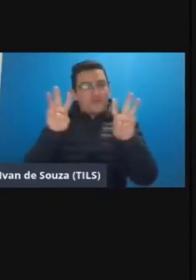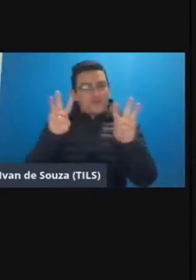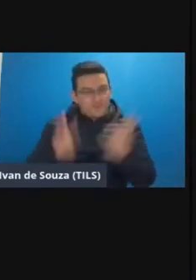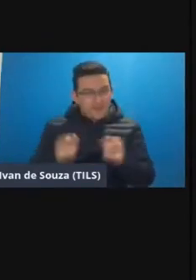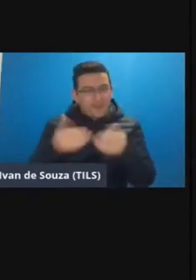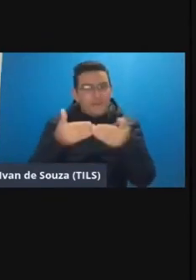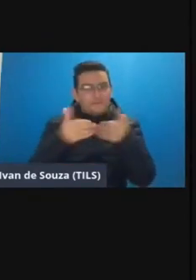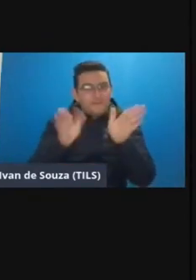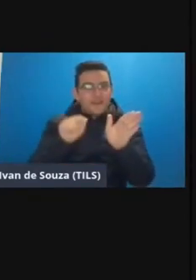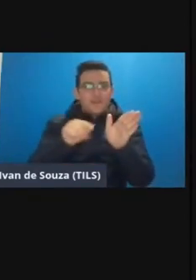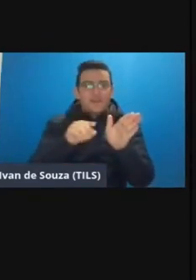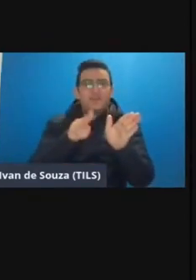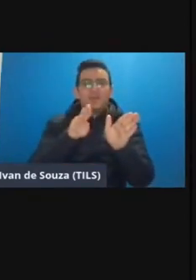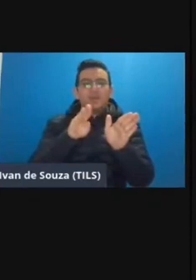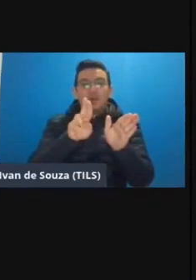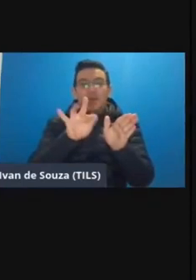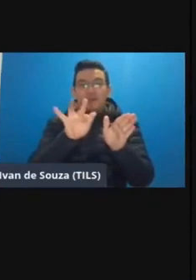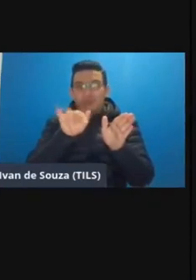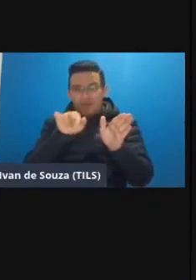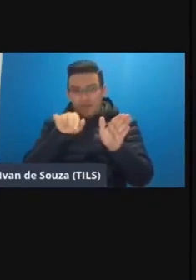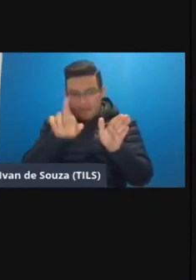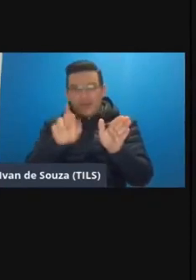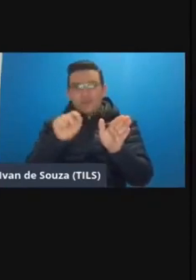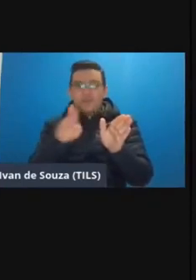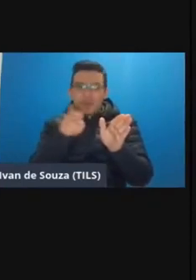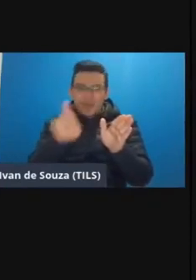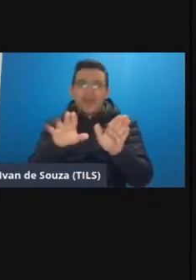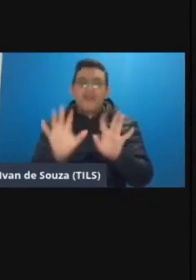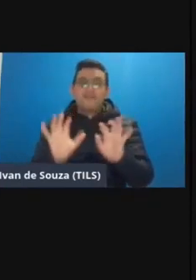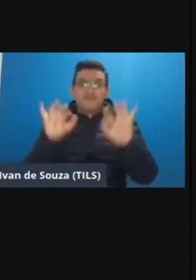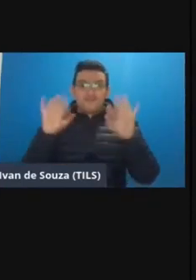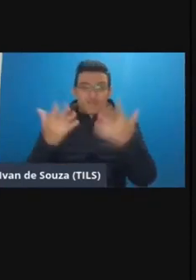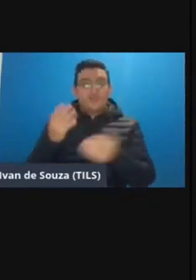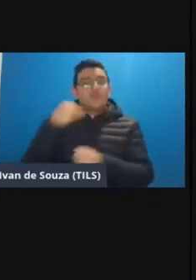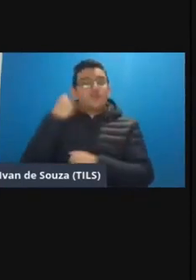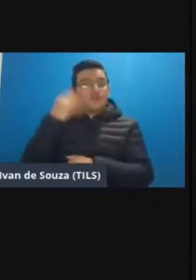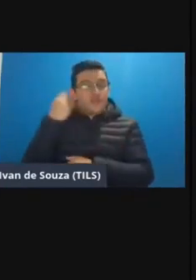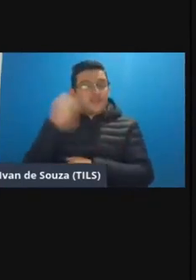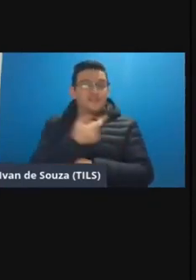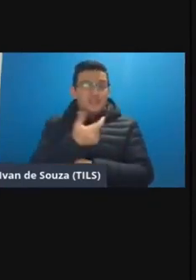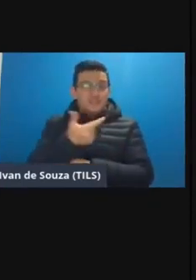aberta ponto fpr.br em eventos vivências formativas para educação híbrida 2021